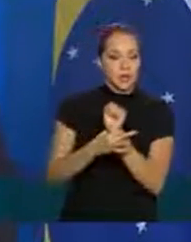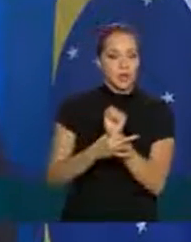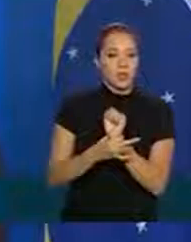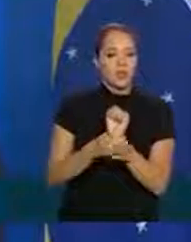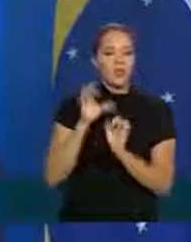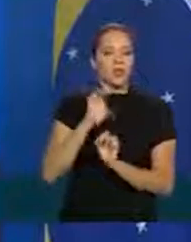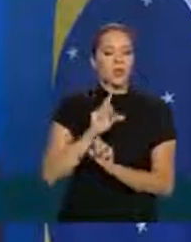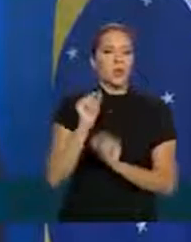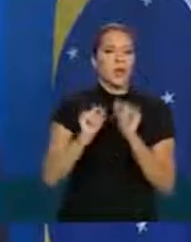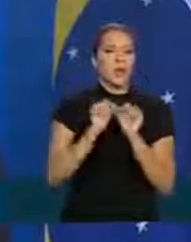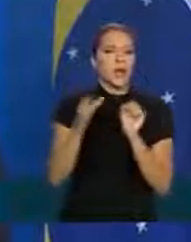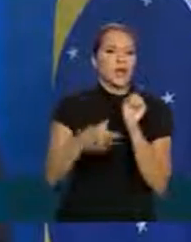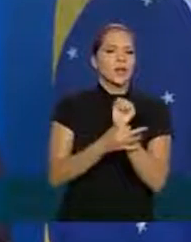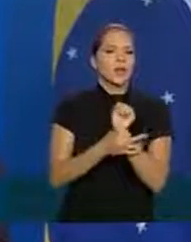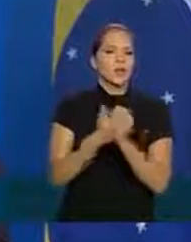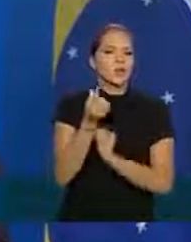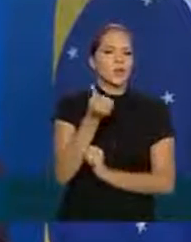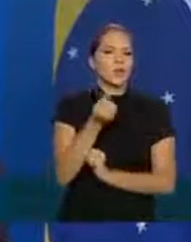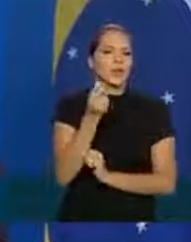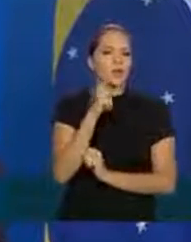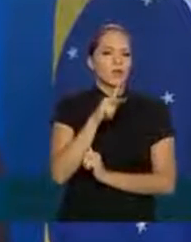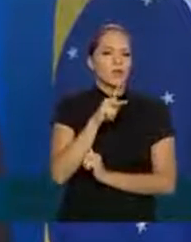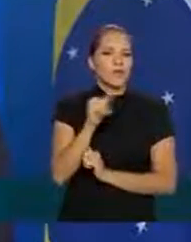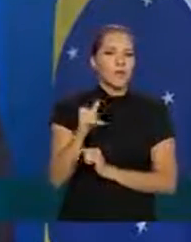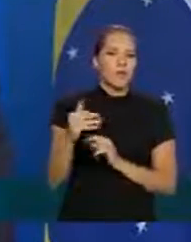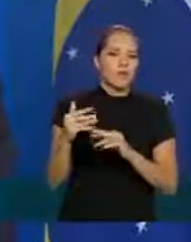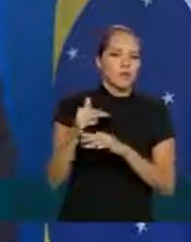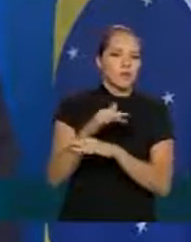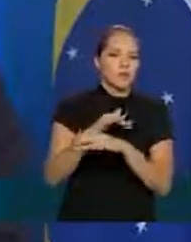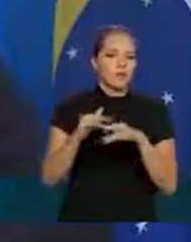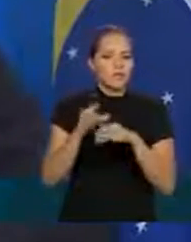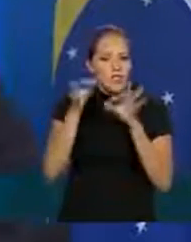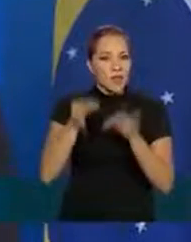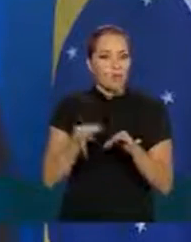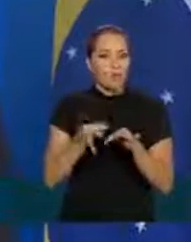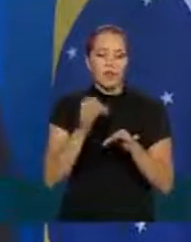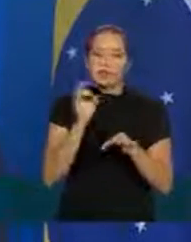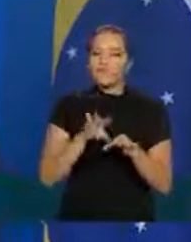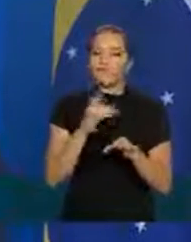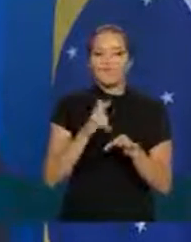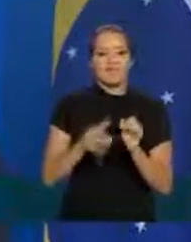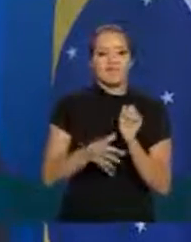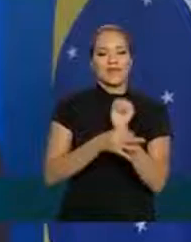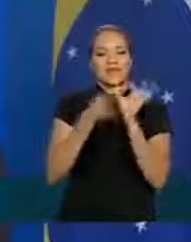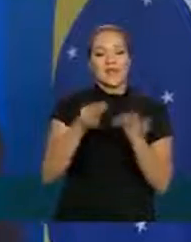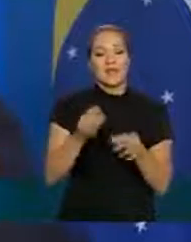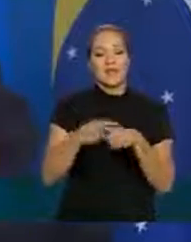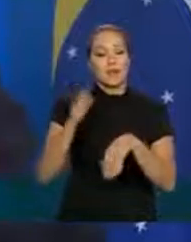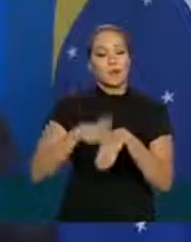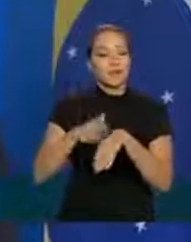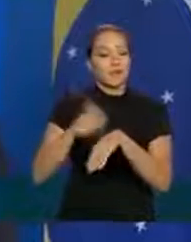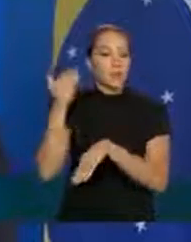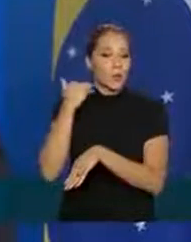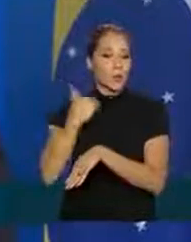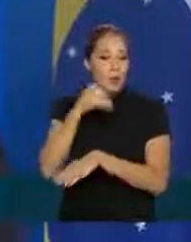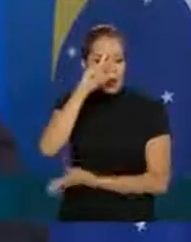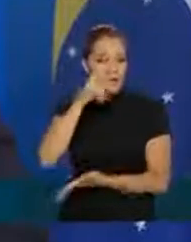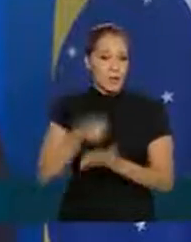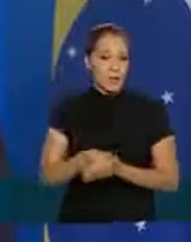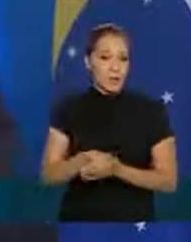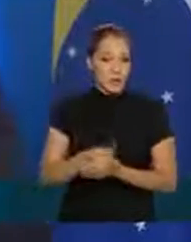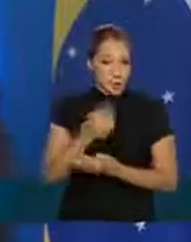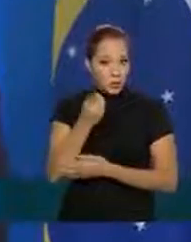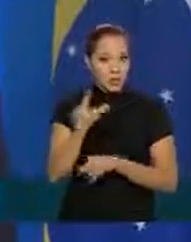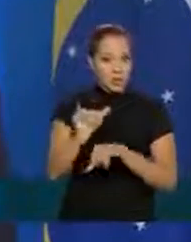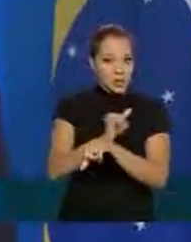mas o que garante que esse dinheiro vai fluir para o crédito pequeno da ponta nada garante porque o banco é quem toma essa decisão então uma medida